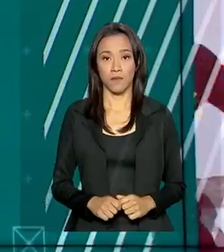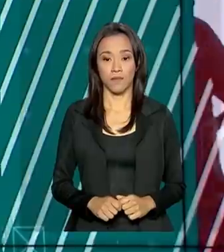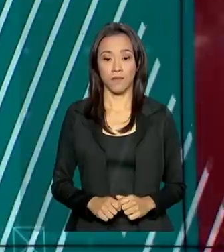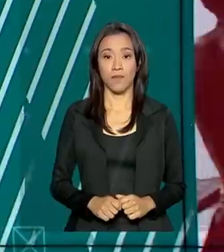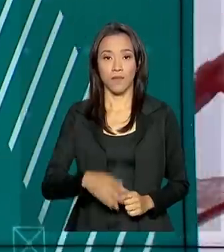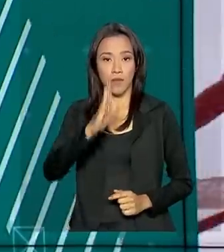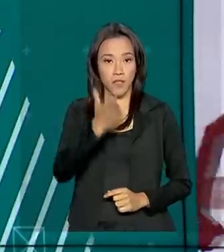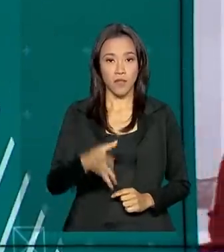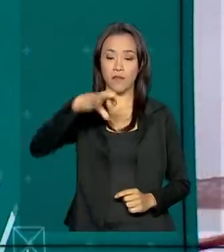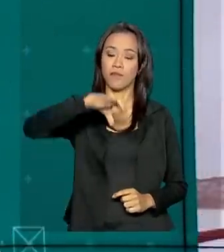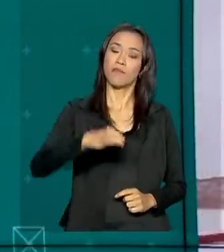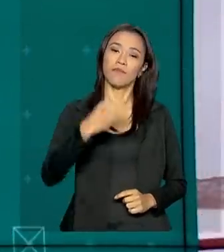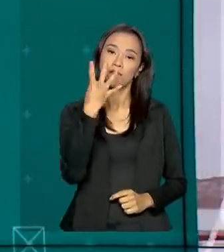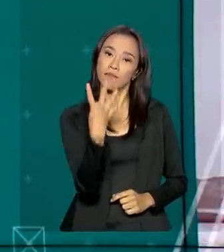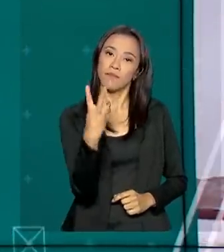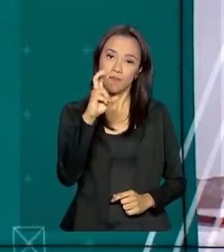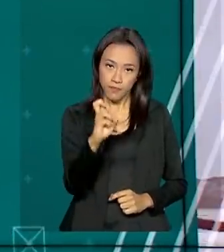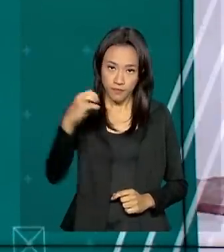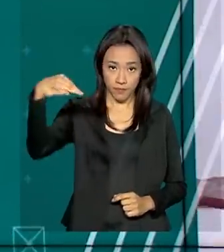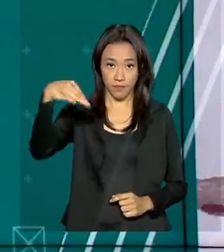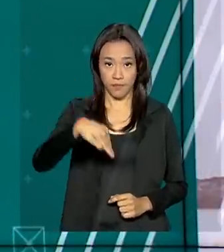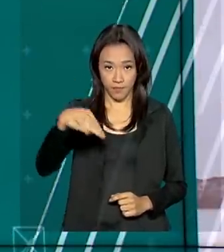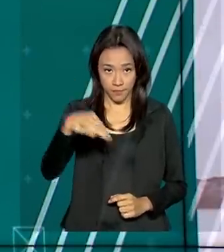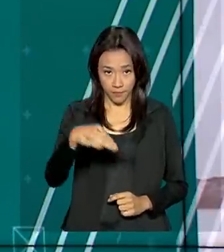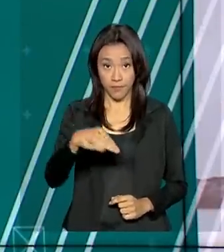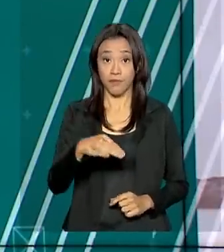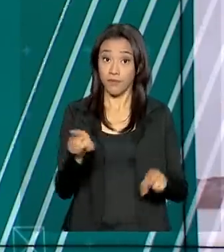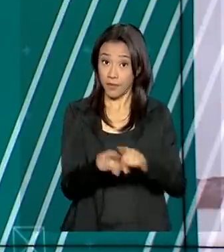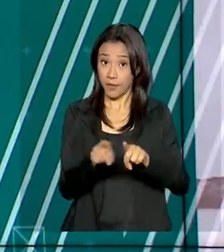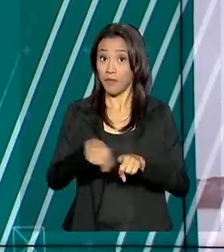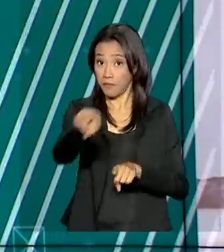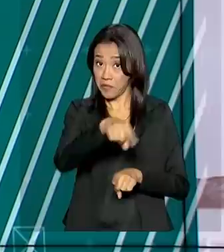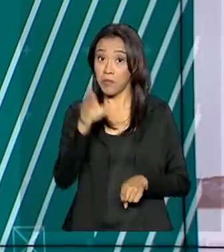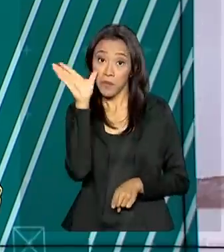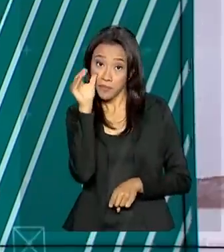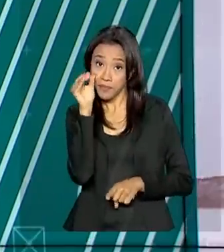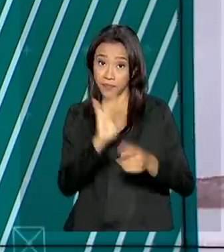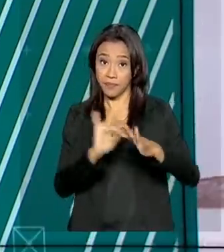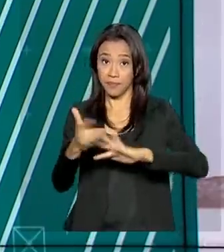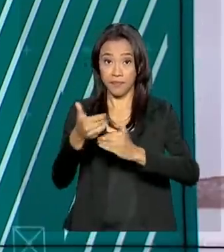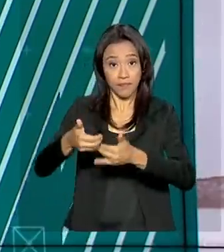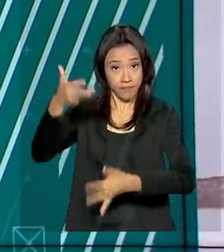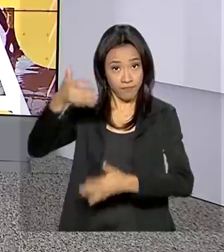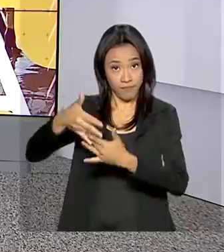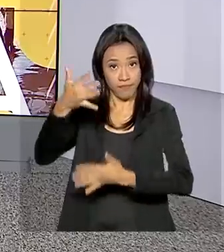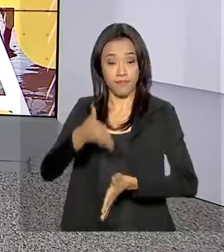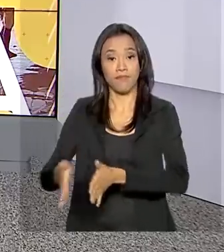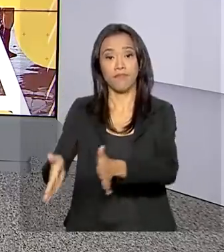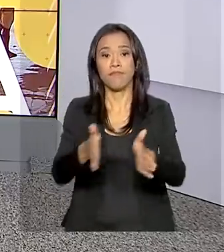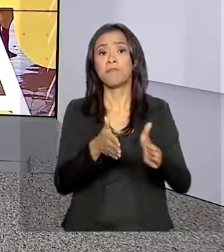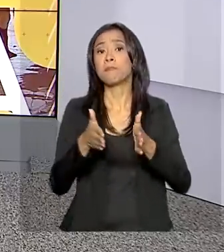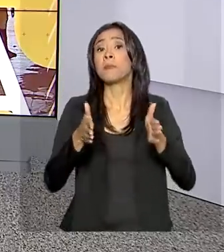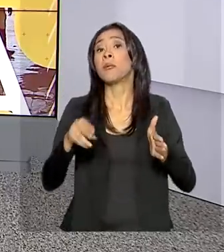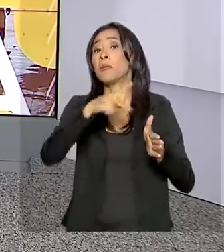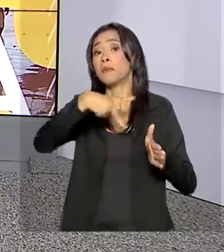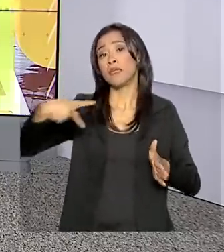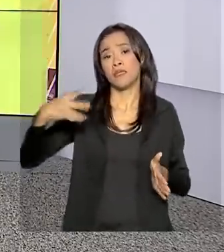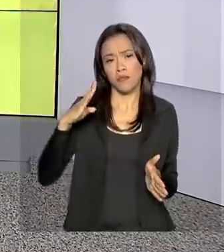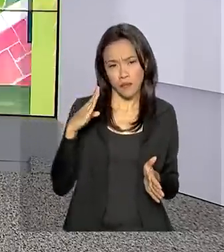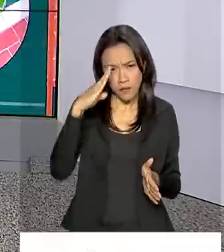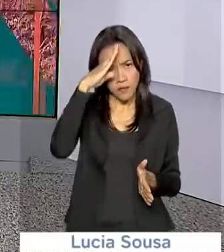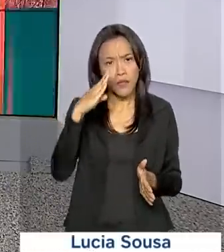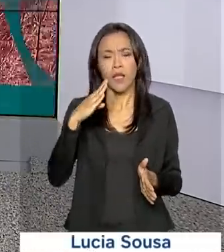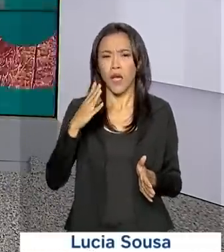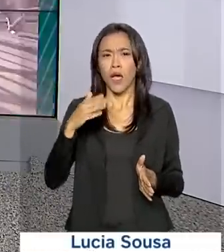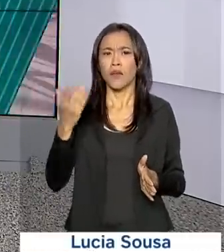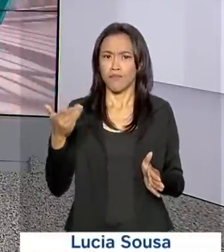São 9 horas e 45 minutos. Estamos ao vivo também pelas redes sociais. O presidente Jair Bolsonaro